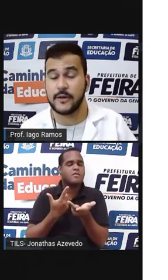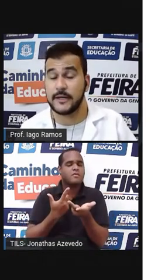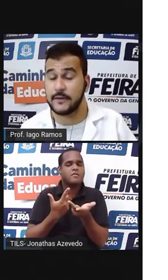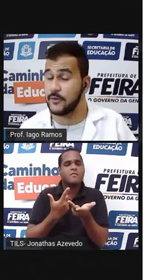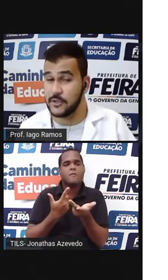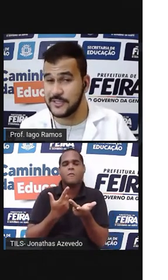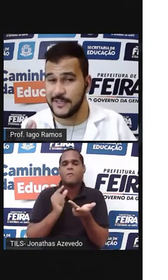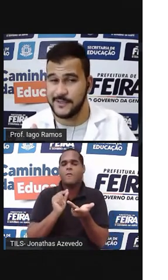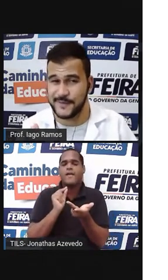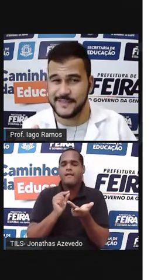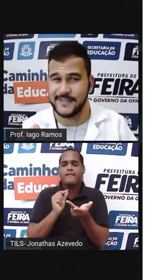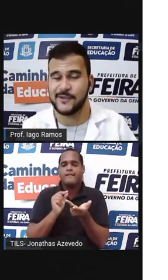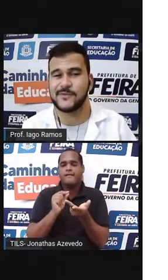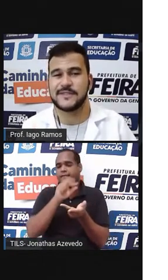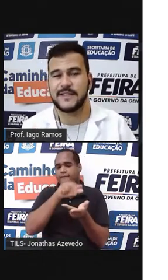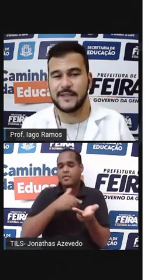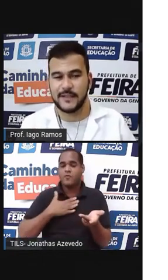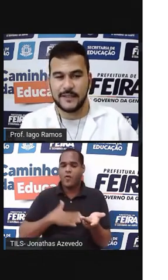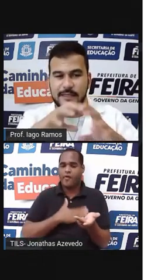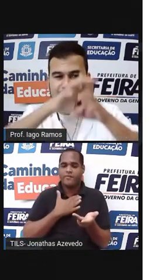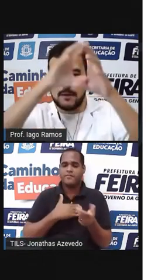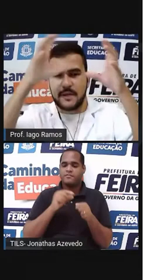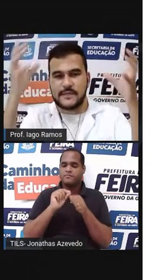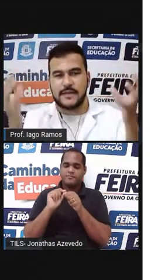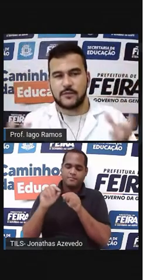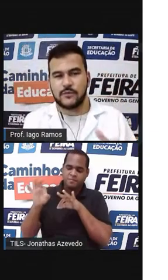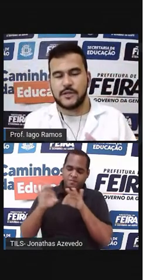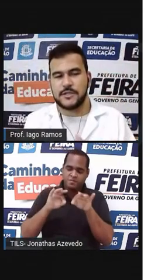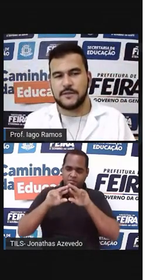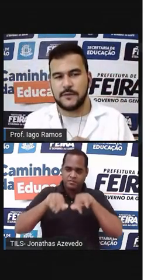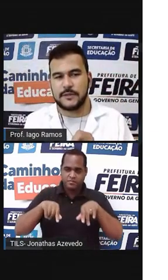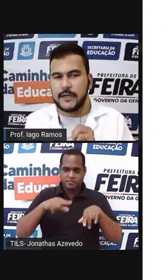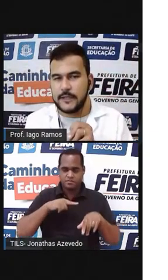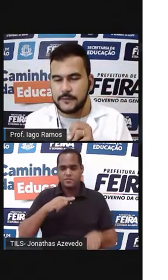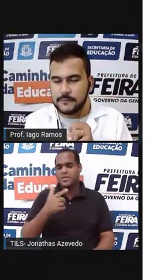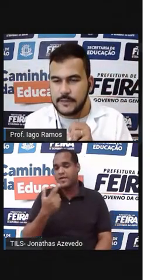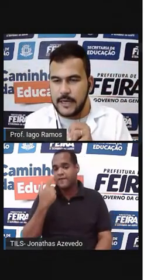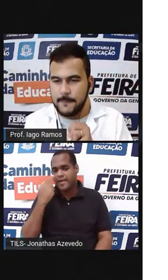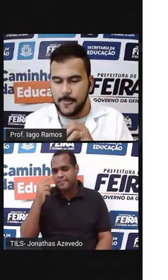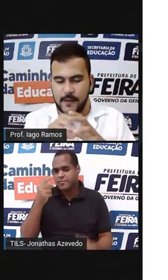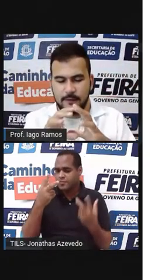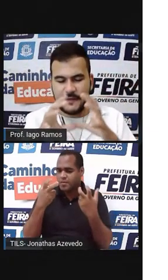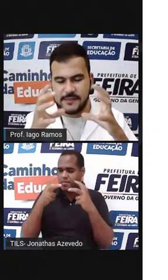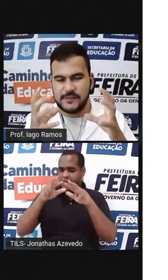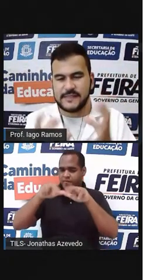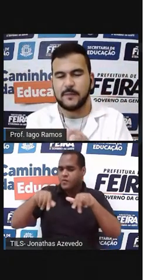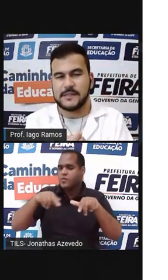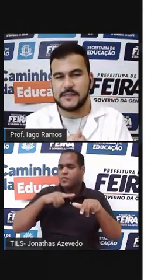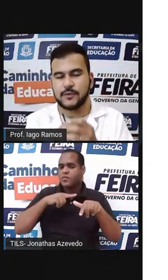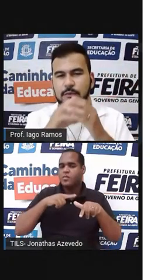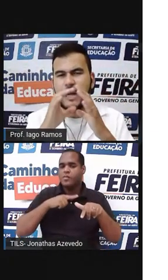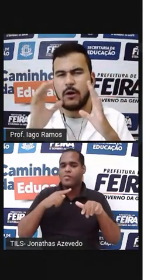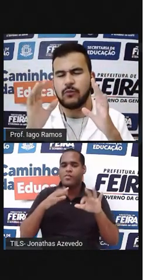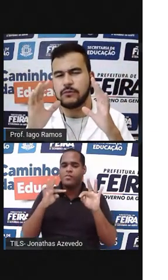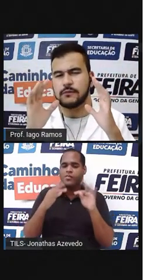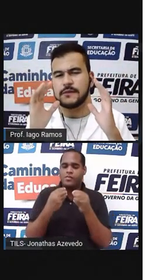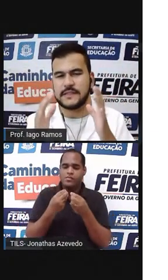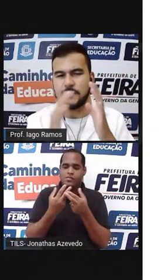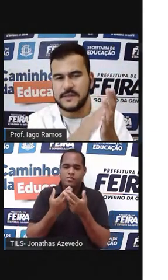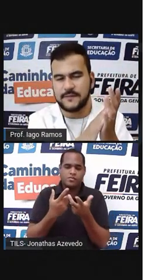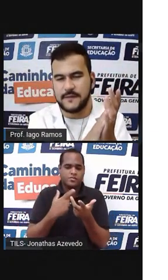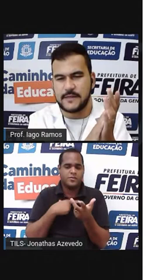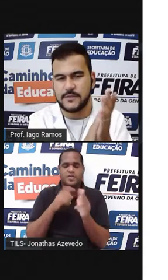gostaria de fazer aqui com você? Esquematizar tudo o que a gente viu até aqui, tá? Fazer um esquemazinho, algo